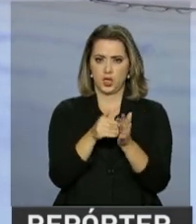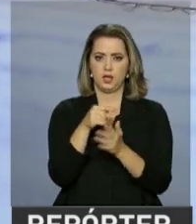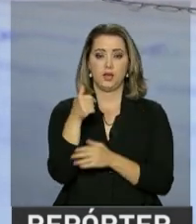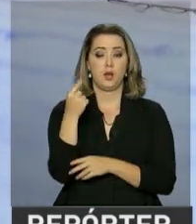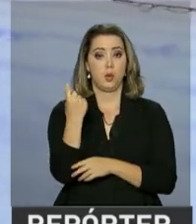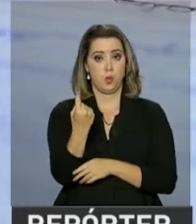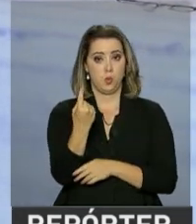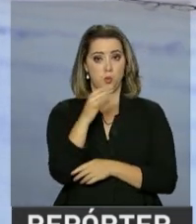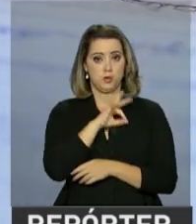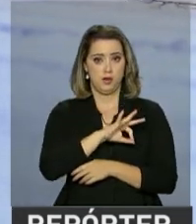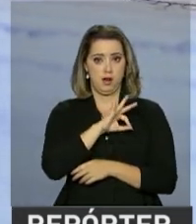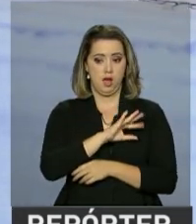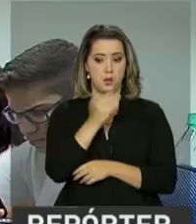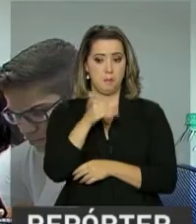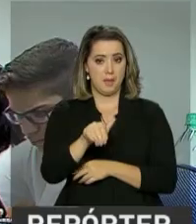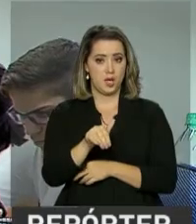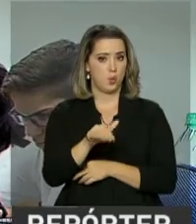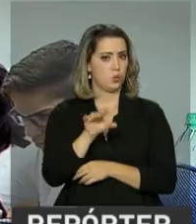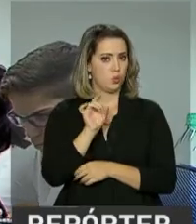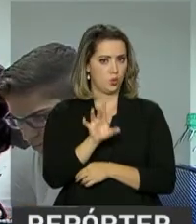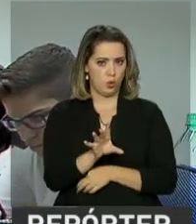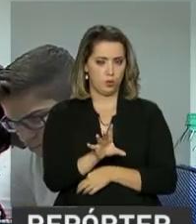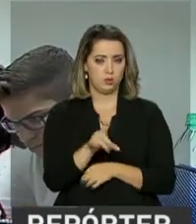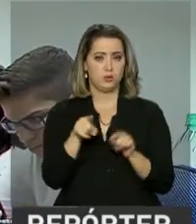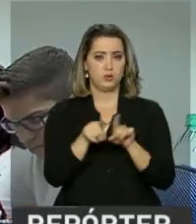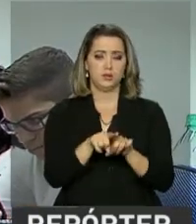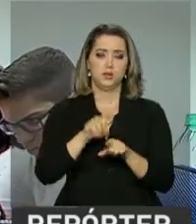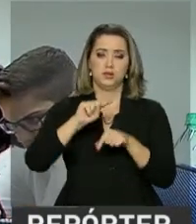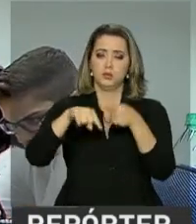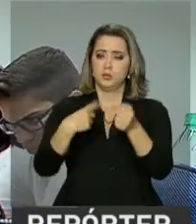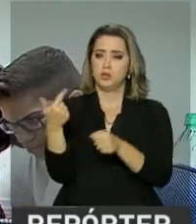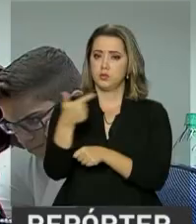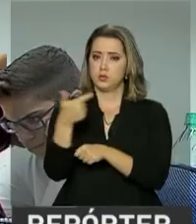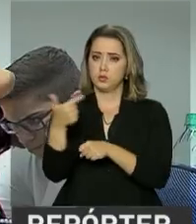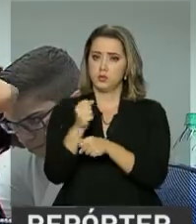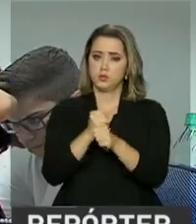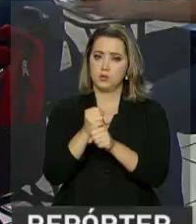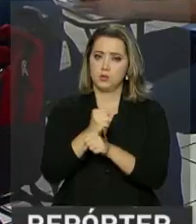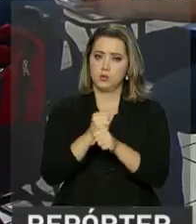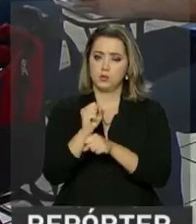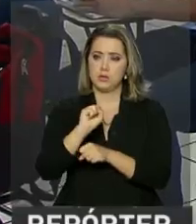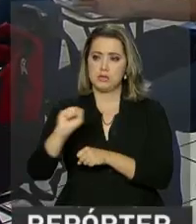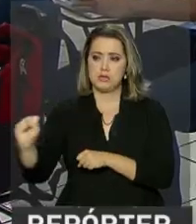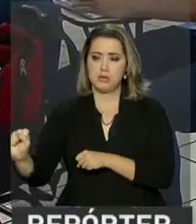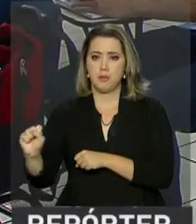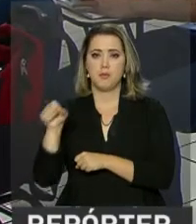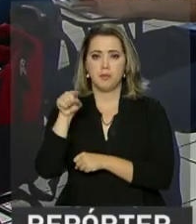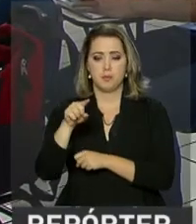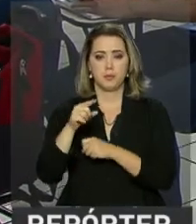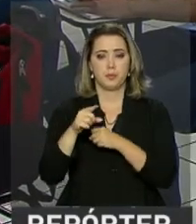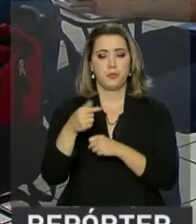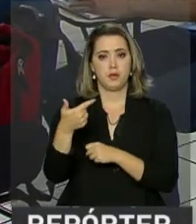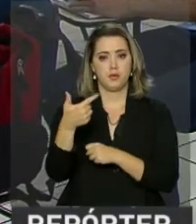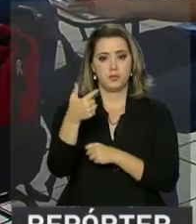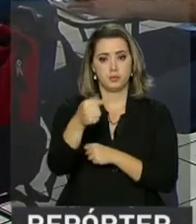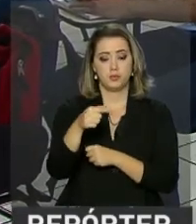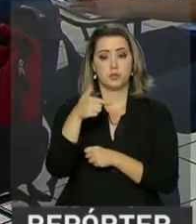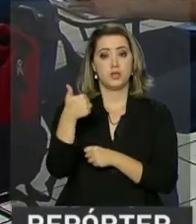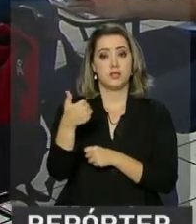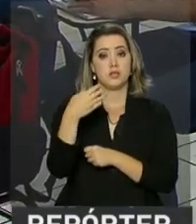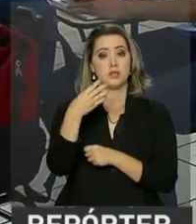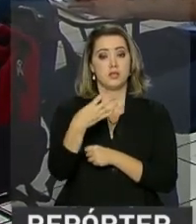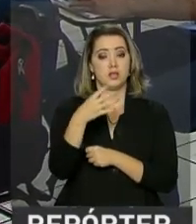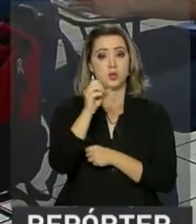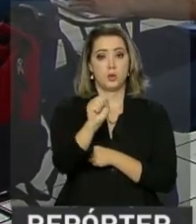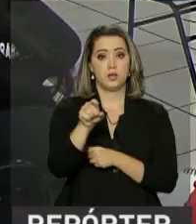salário mínimo e meio. Para o segundo semestre de 2017, estão sendo oferecidas quase 148 mil